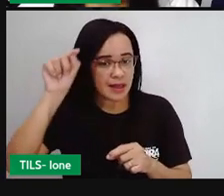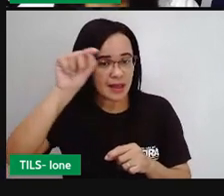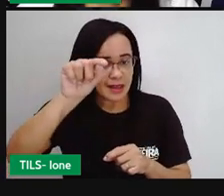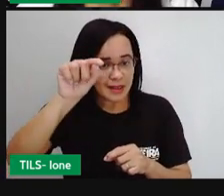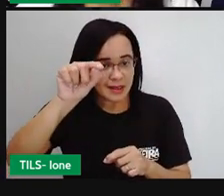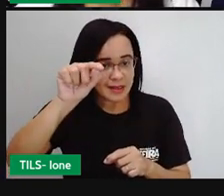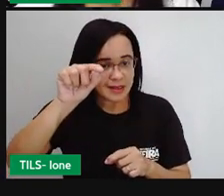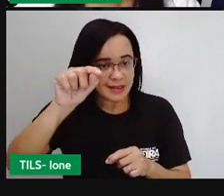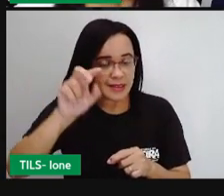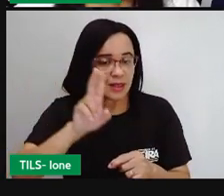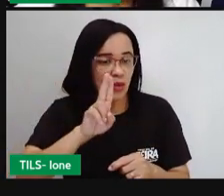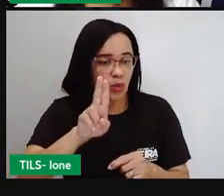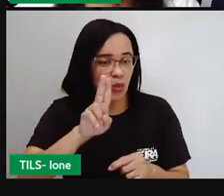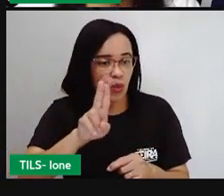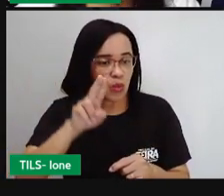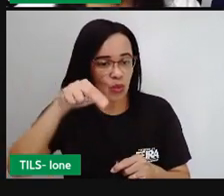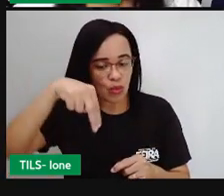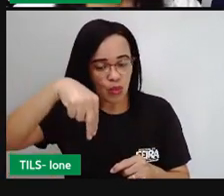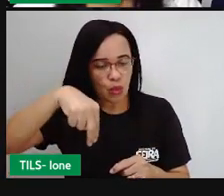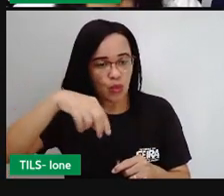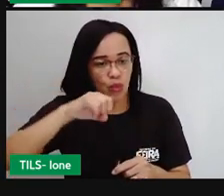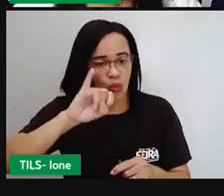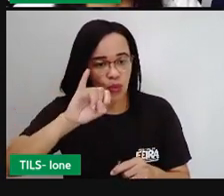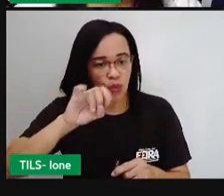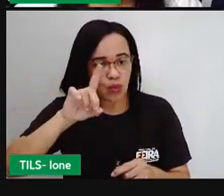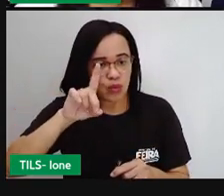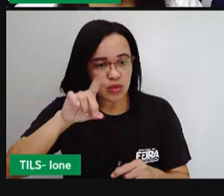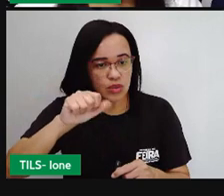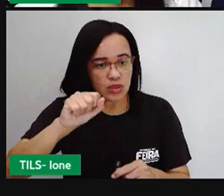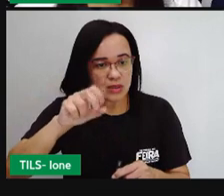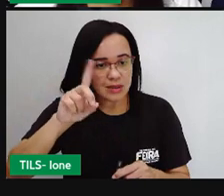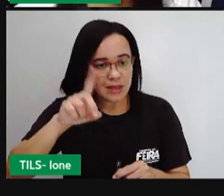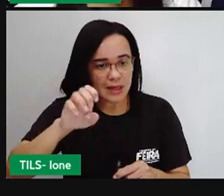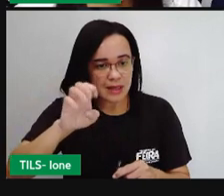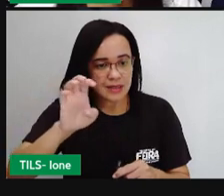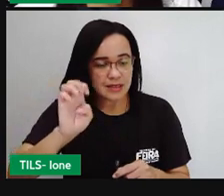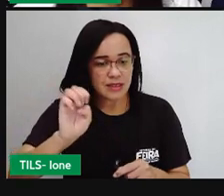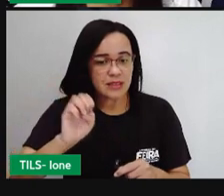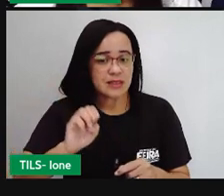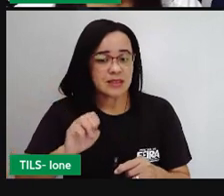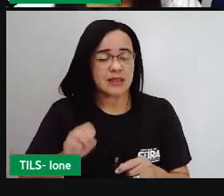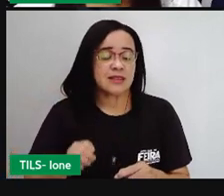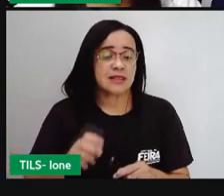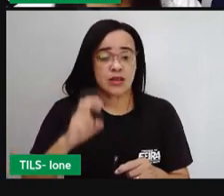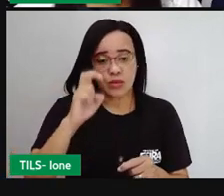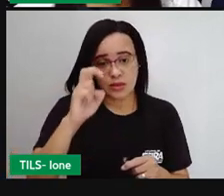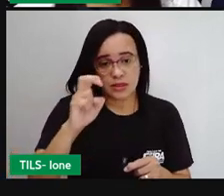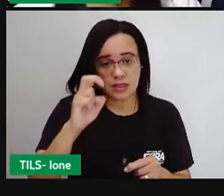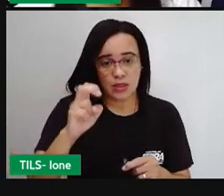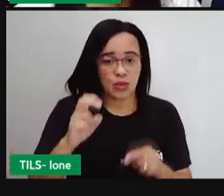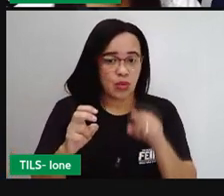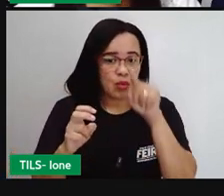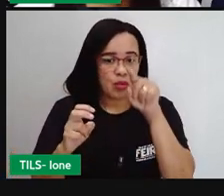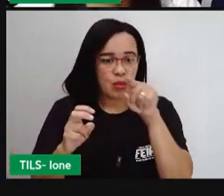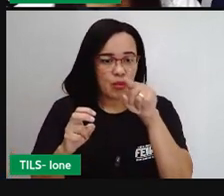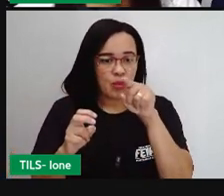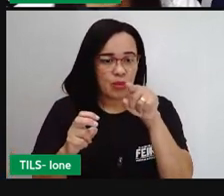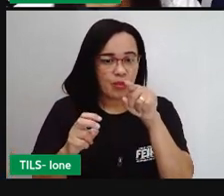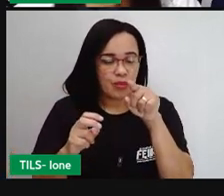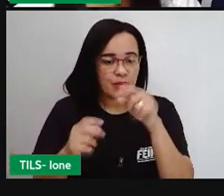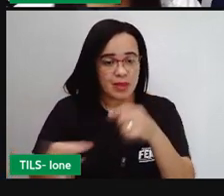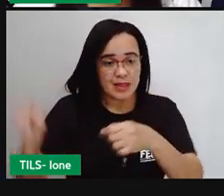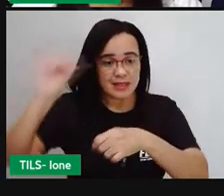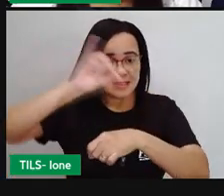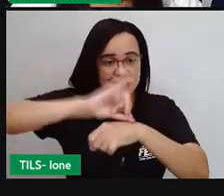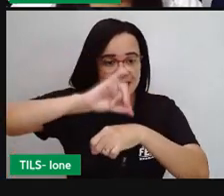unidade, que é o 5. E o 1, que representa a dezena, ele fica aqui, na fila da dezena.